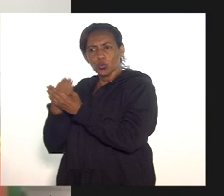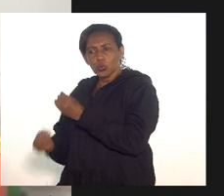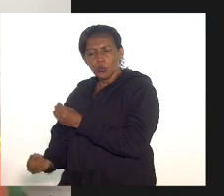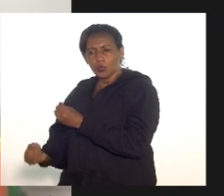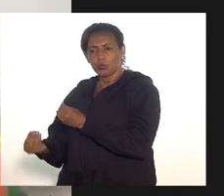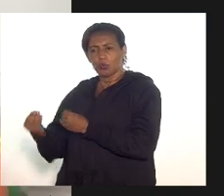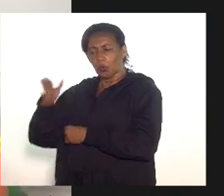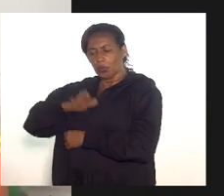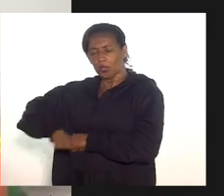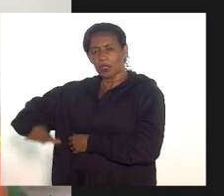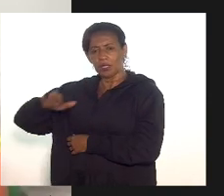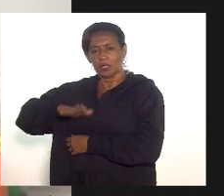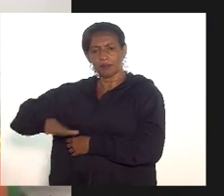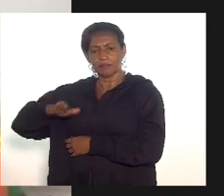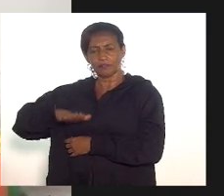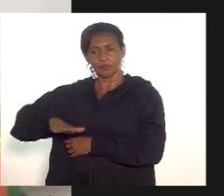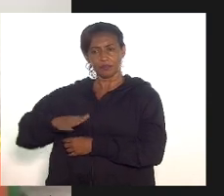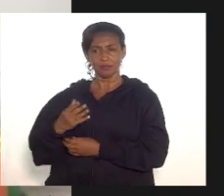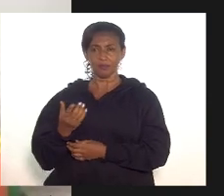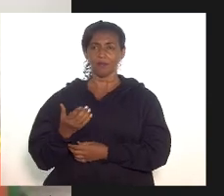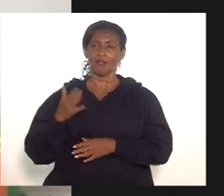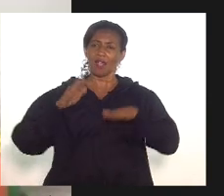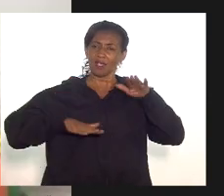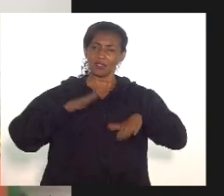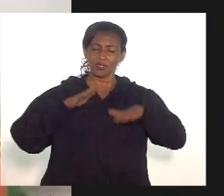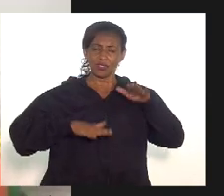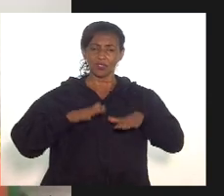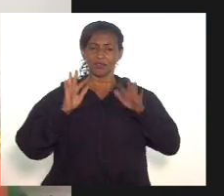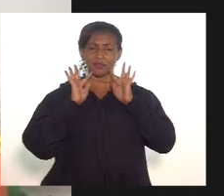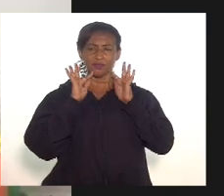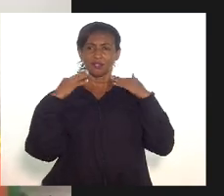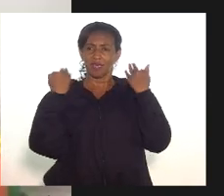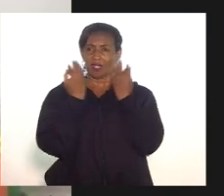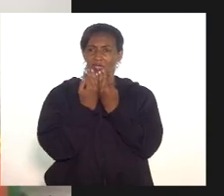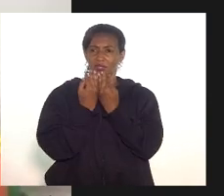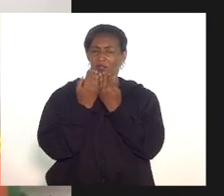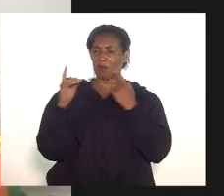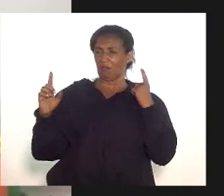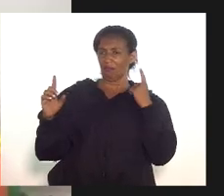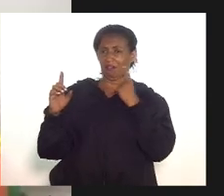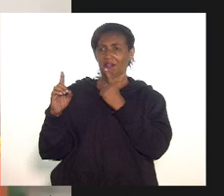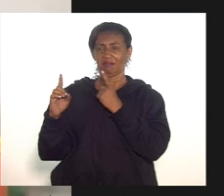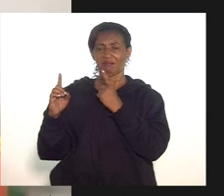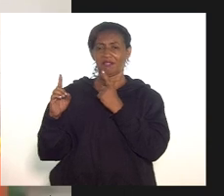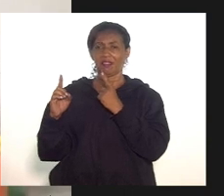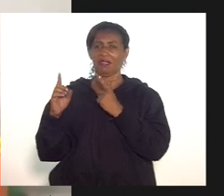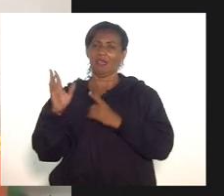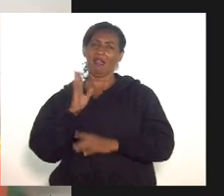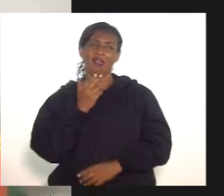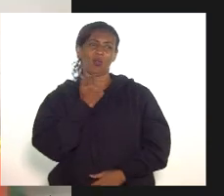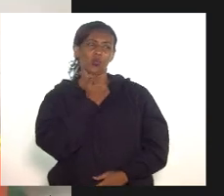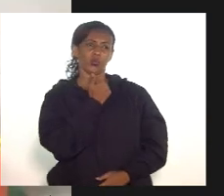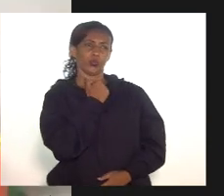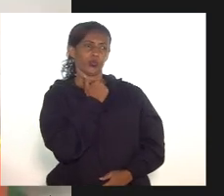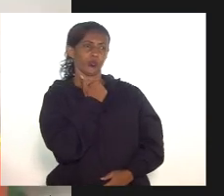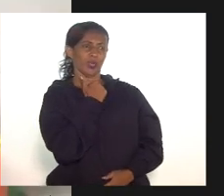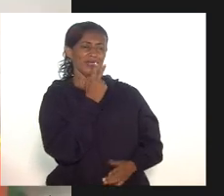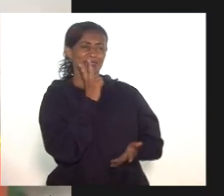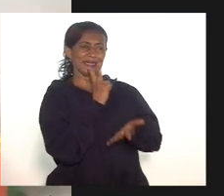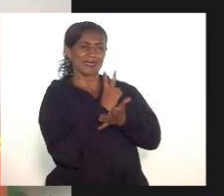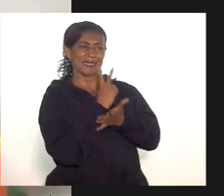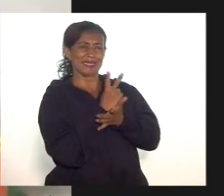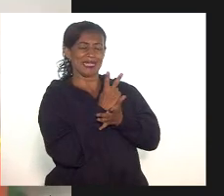desaparecimento de uma criança, muitas vezes a família é inviabilizada de fazer o boletim de ocorrência porque sempre são